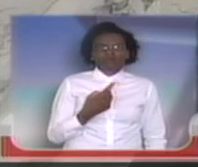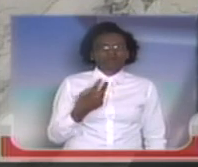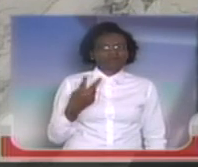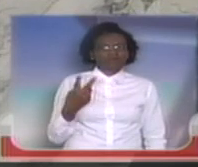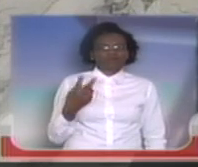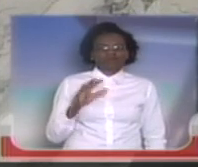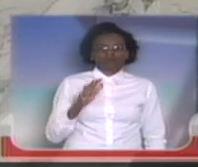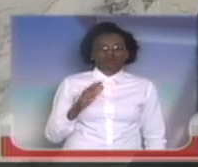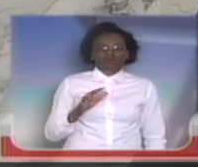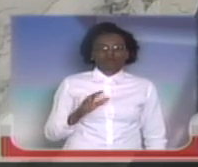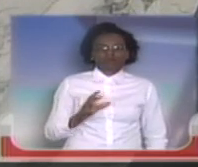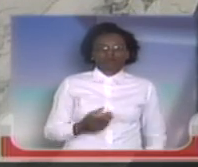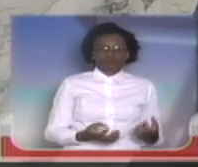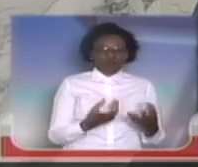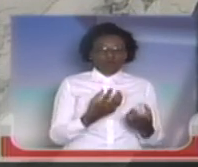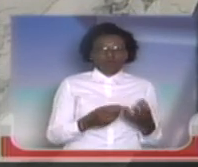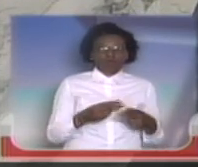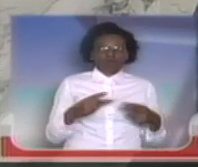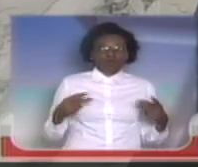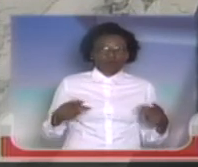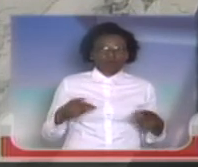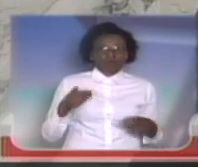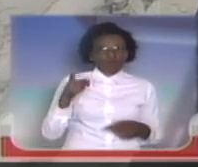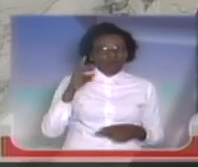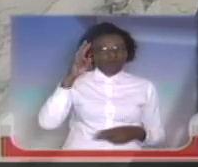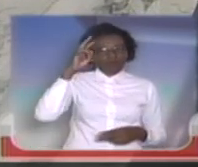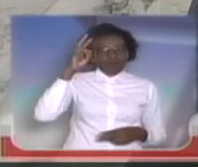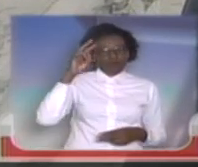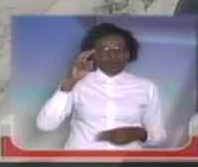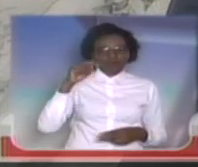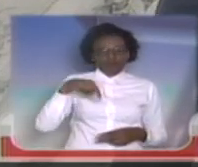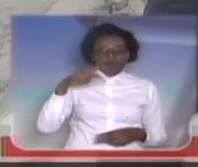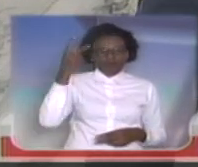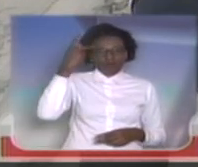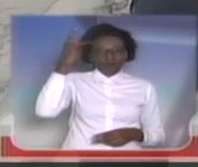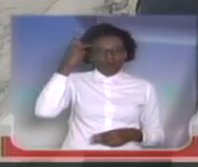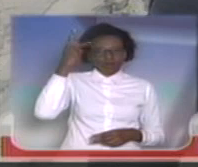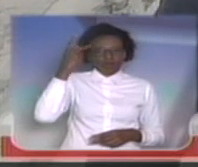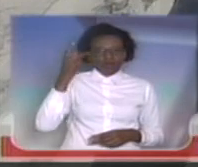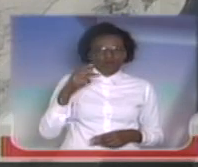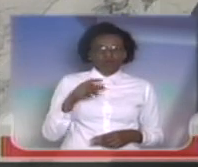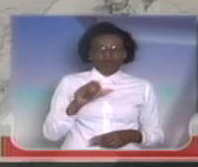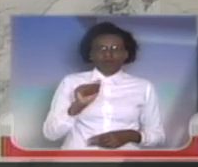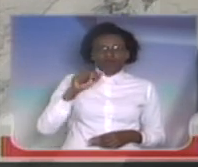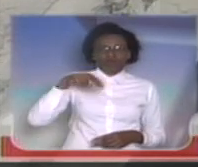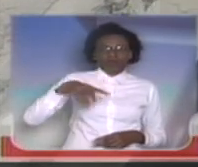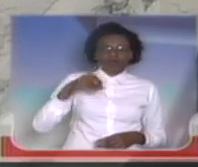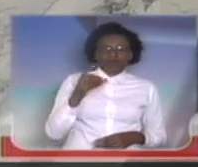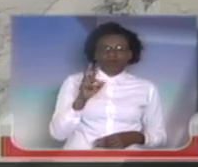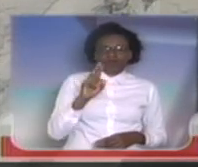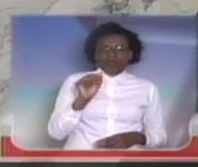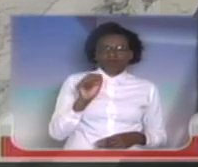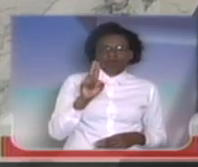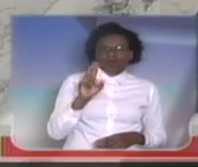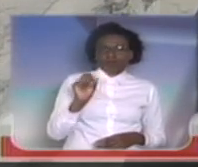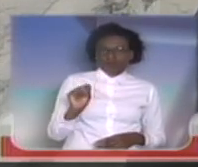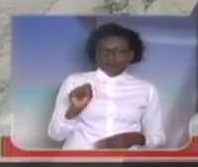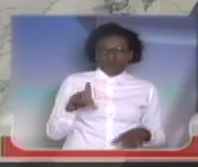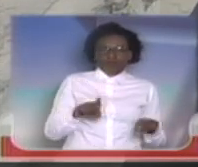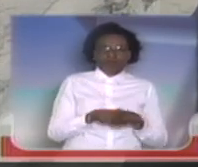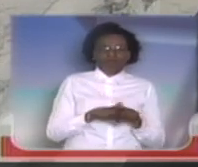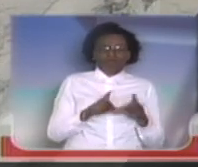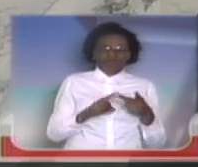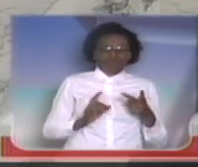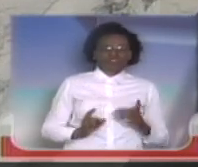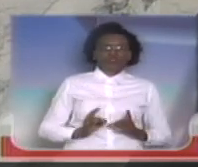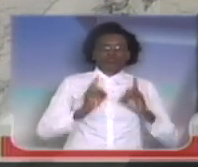de dois incêndios que V. Exª deve lembrar aqui, na cidade de São Paulo, que foi um incêndio do Andraus e um incêndio do Joelma, em 1972